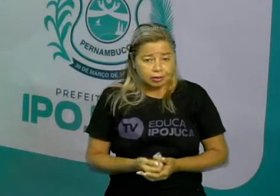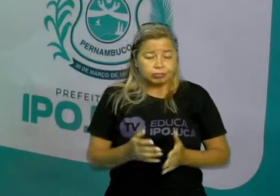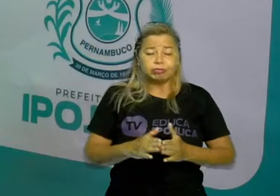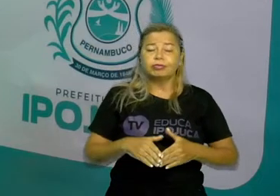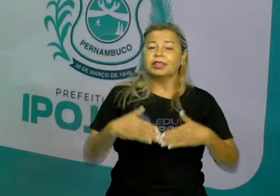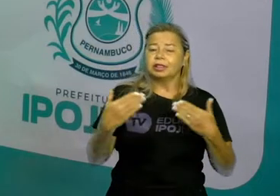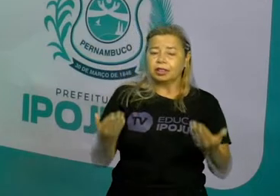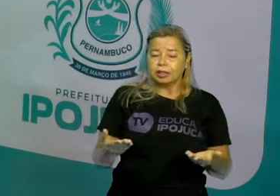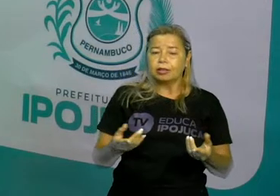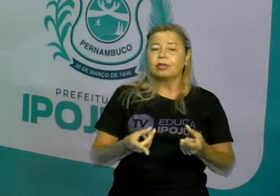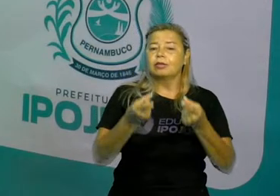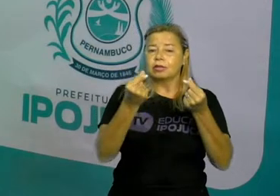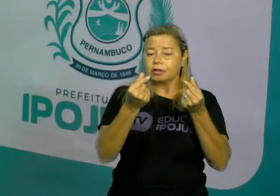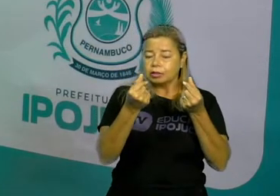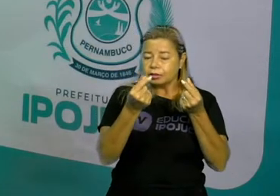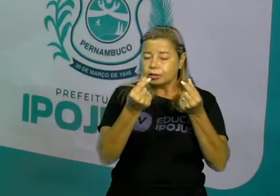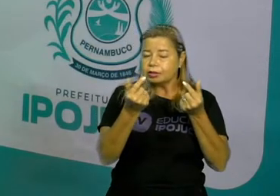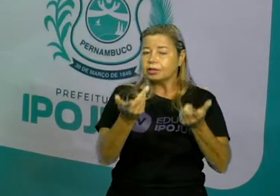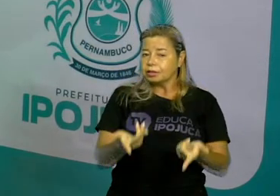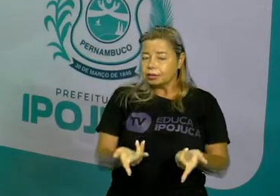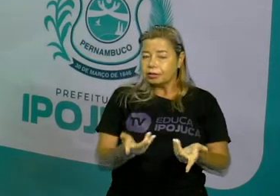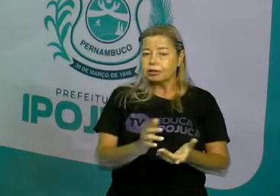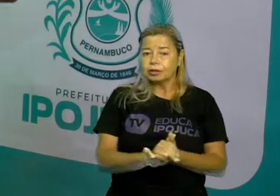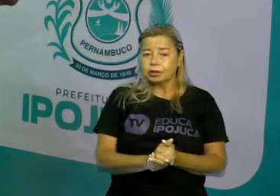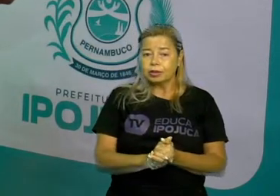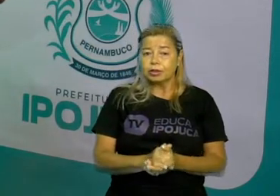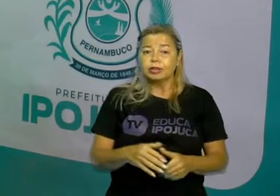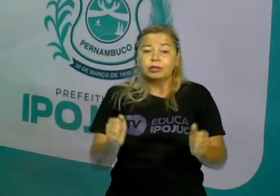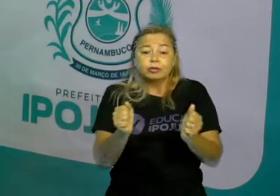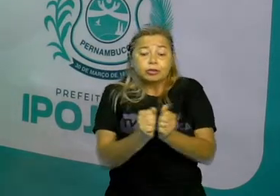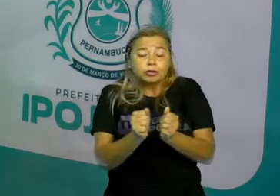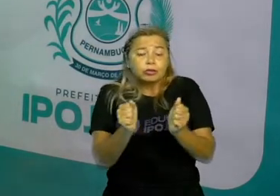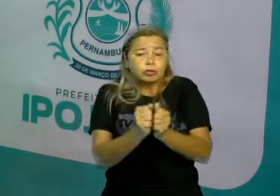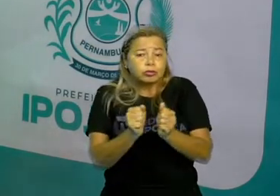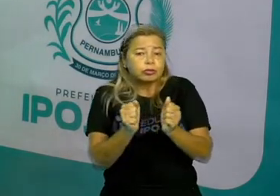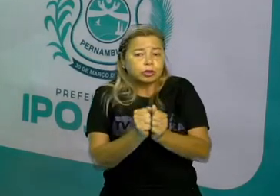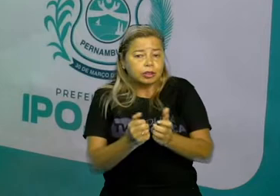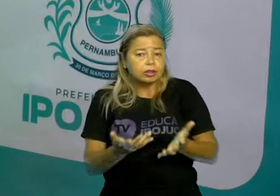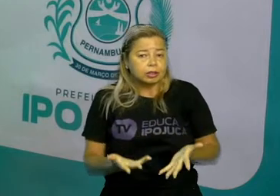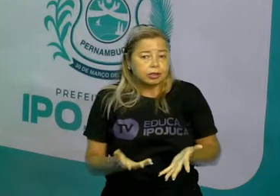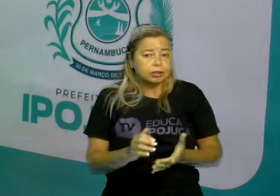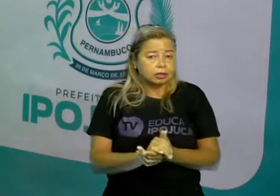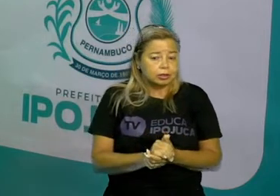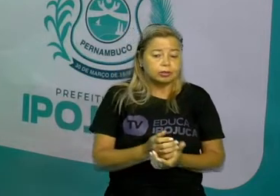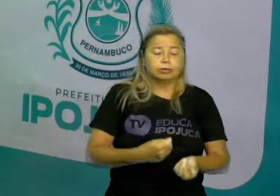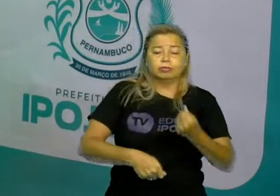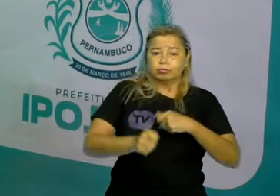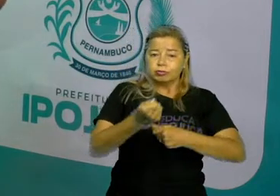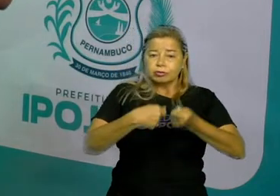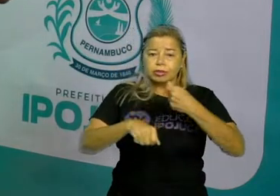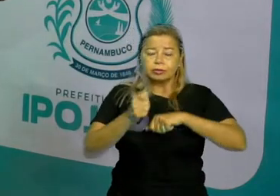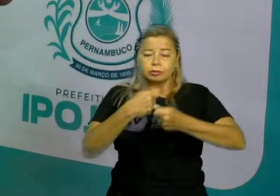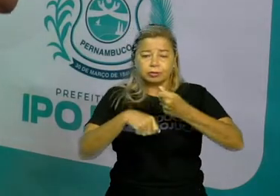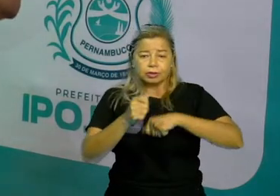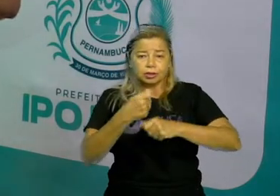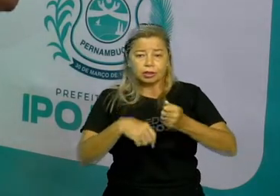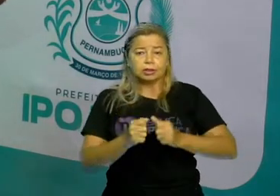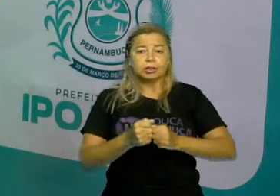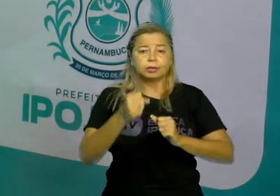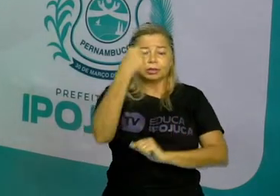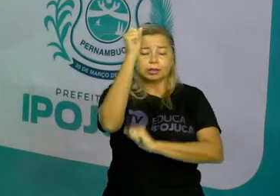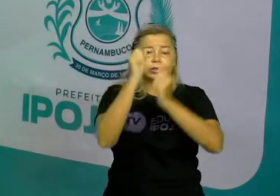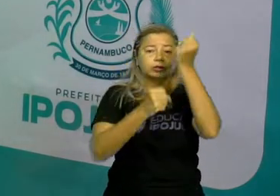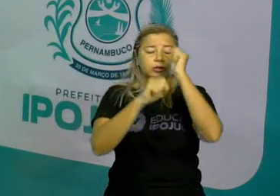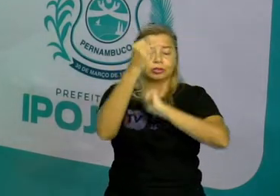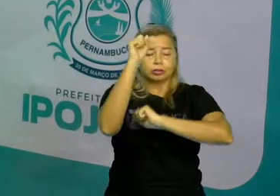mais se ganhava dinheiro. Com o acúmulo do capital, na fase do capitalismo industrial, veio